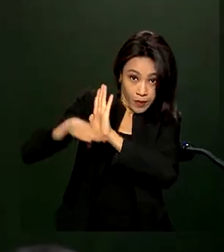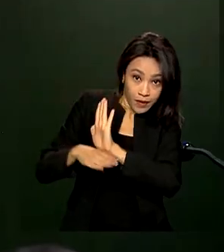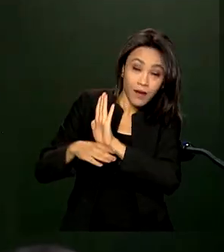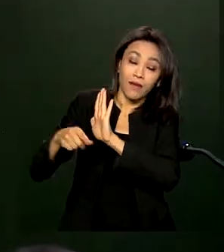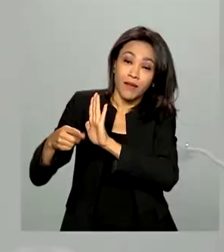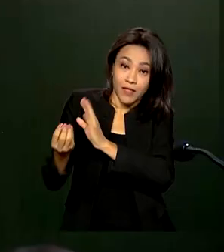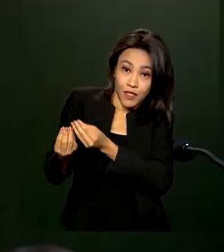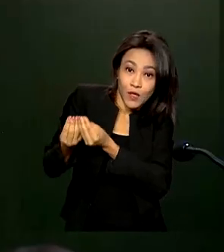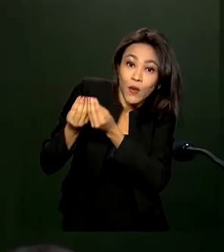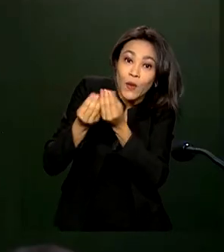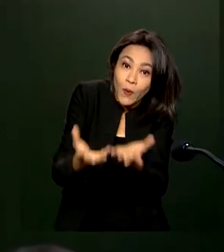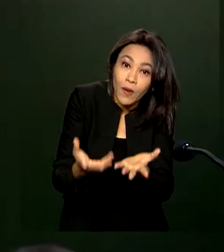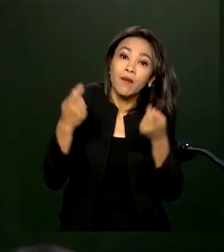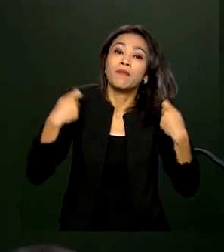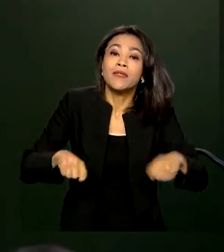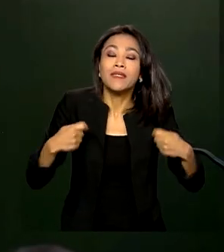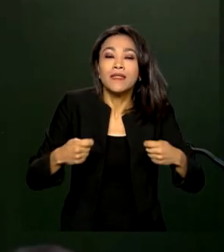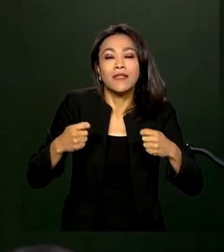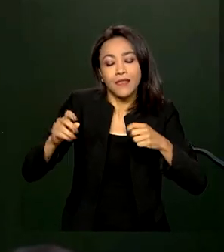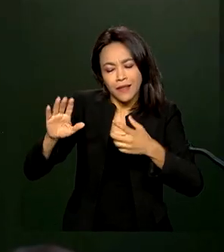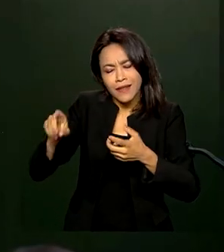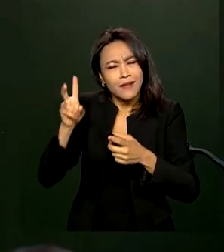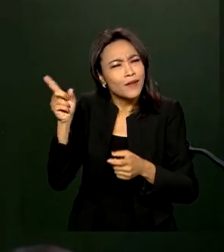Órgãos e Tecidos precisa ser enaltecido todos os dias. Obrigado. Obrigado. Obrigado.